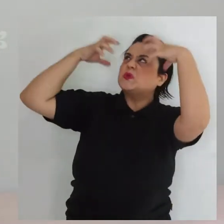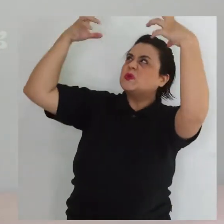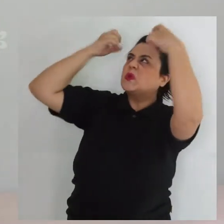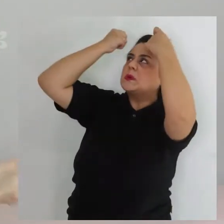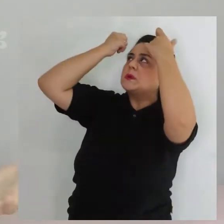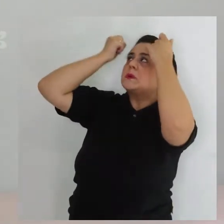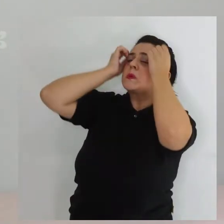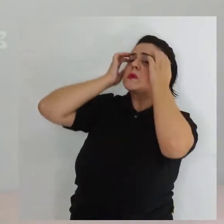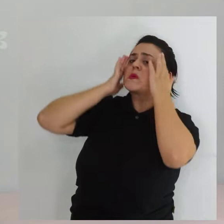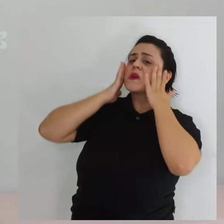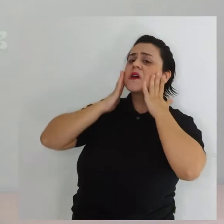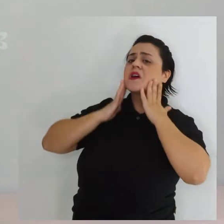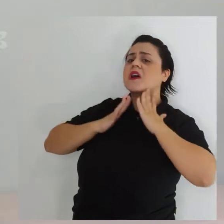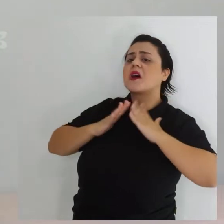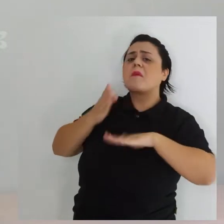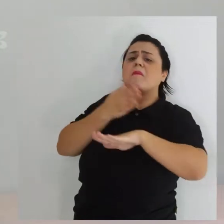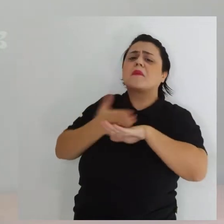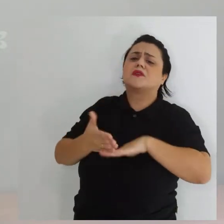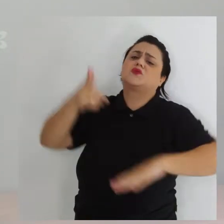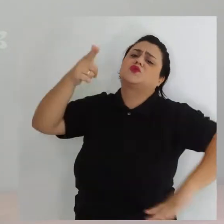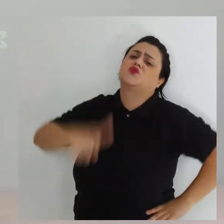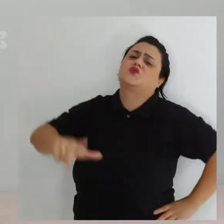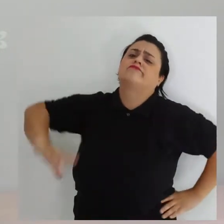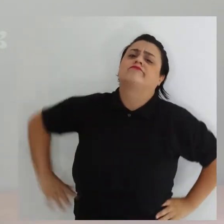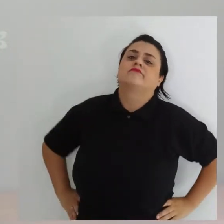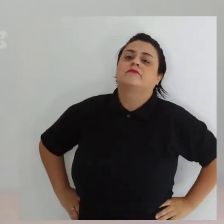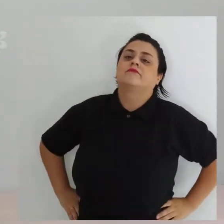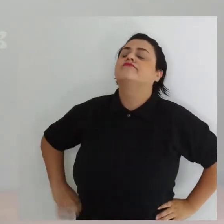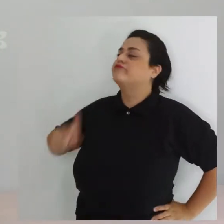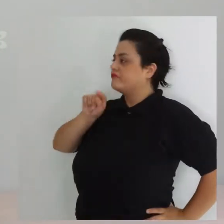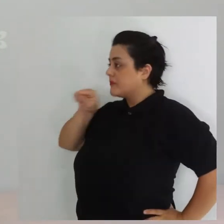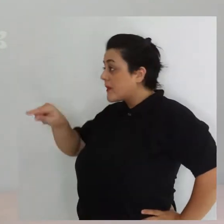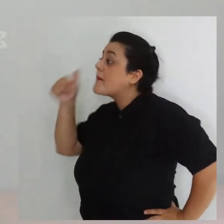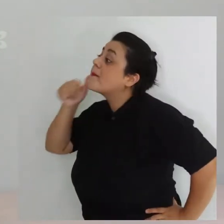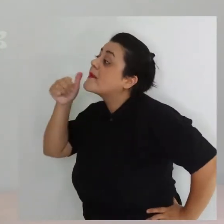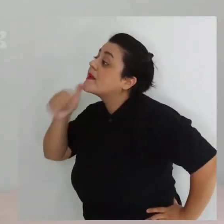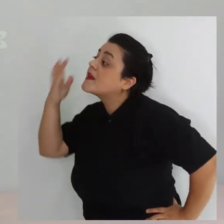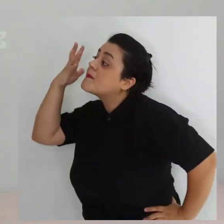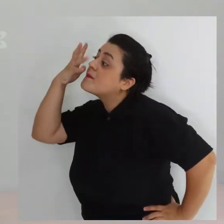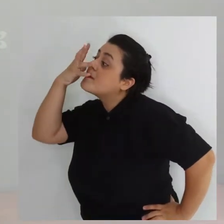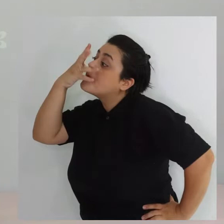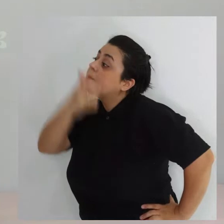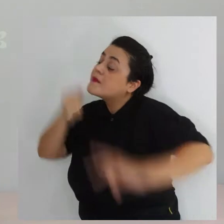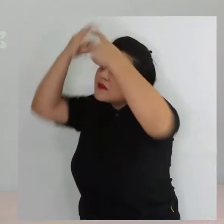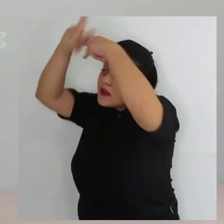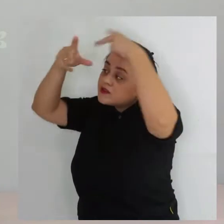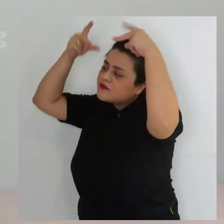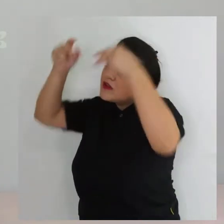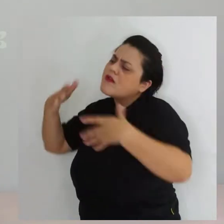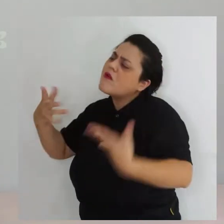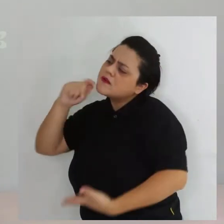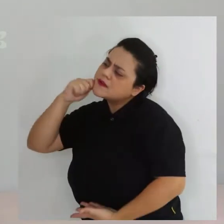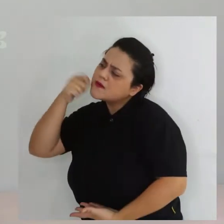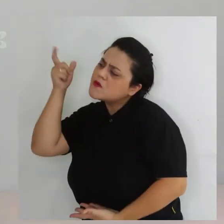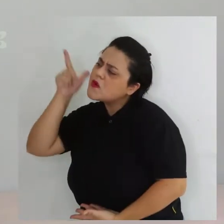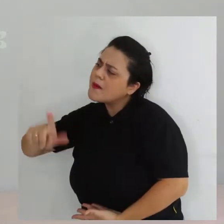ficou branco outra vez. Então ele voltou lá na casa da menina e perguntou, Menina bonita do laço